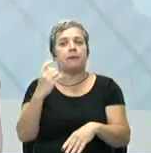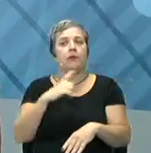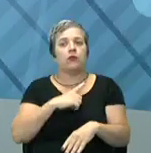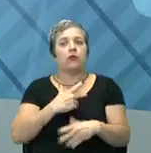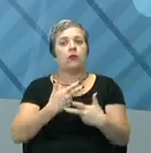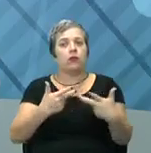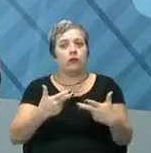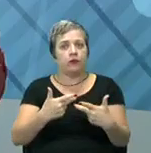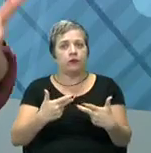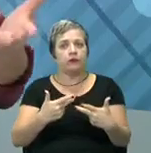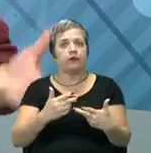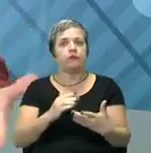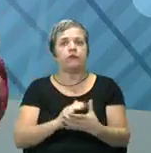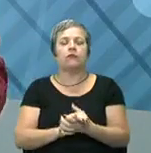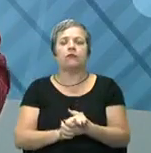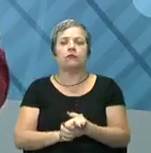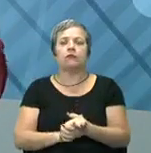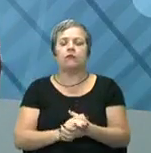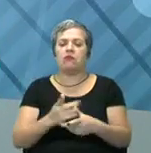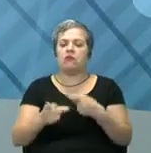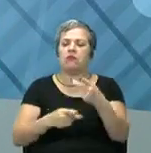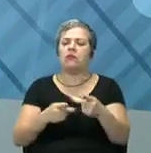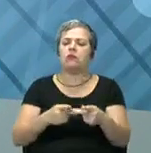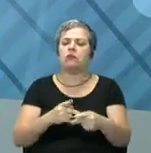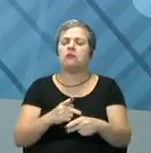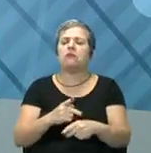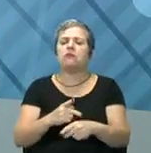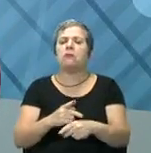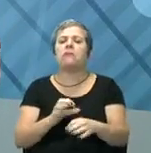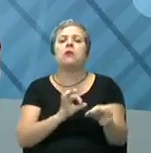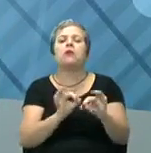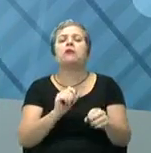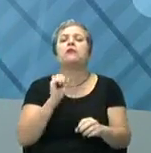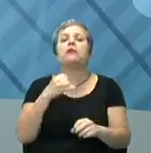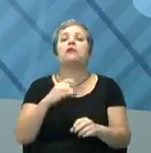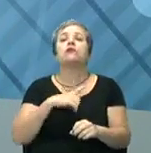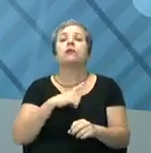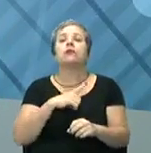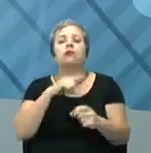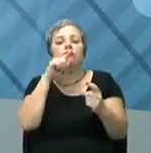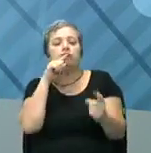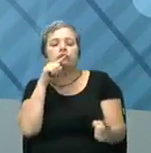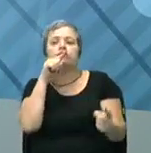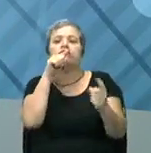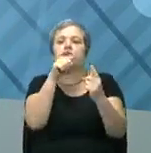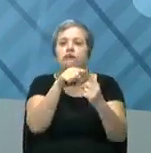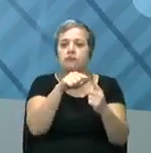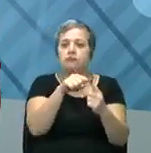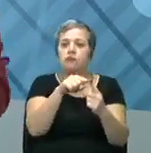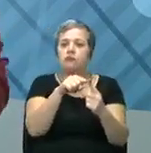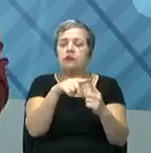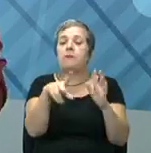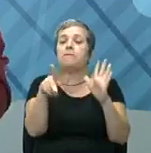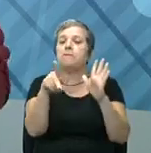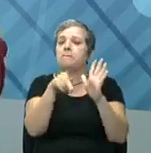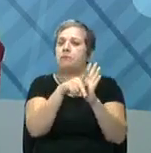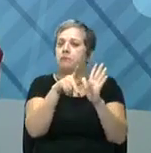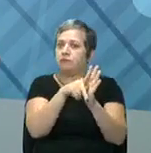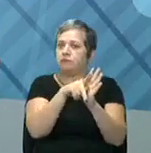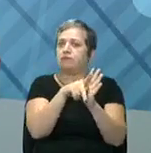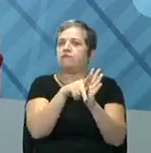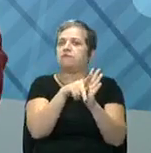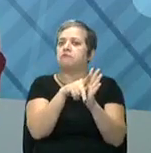outro ponto. Eu só faço um planejamento se eu tiver o quê? Um objetivo específico,